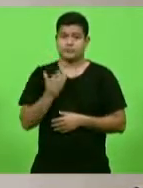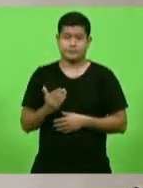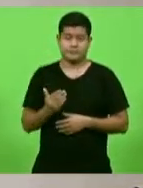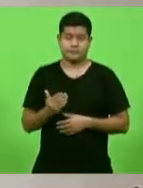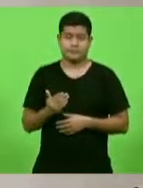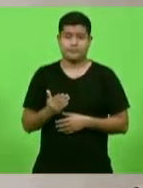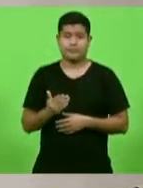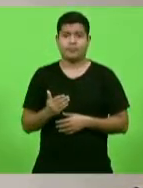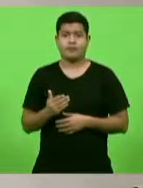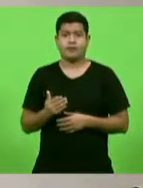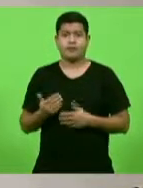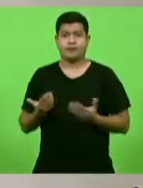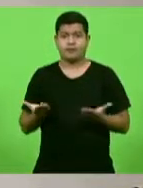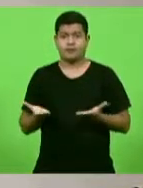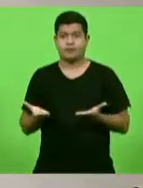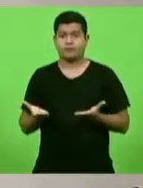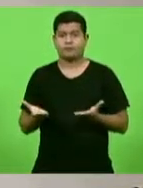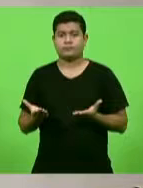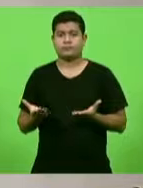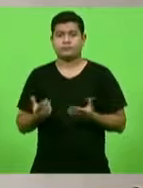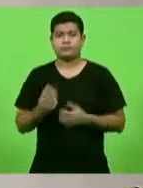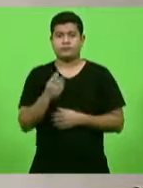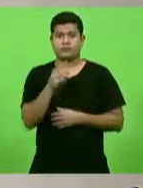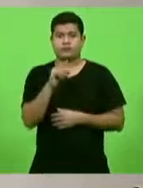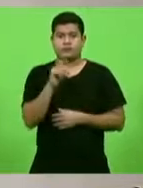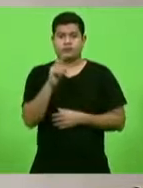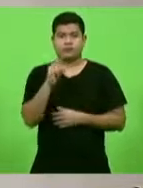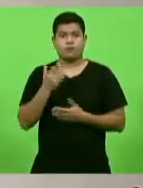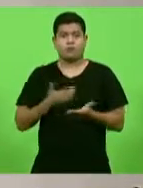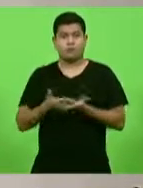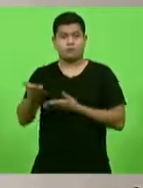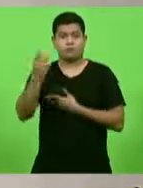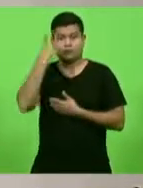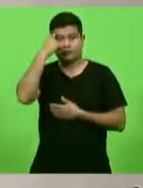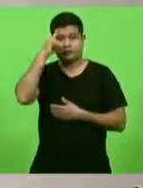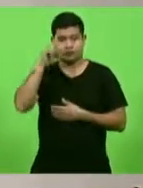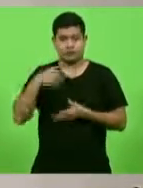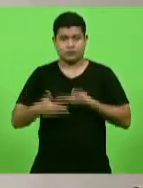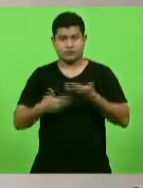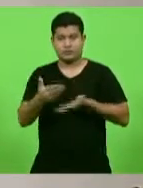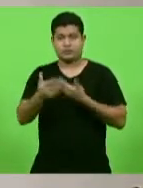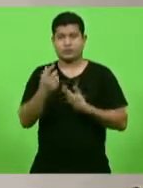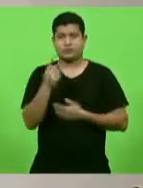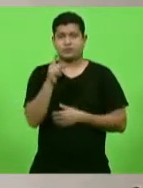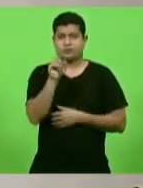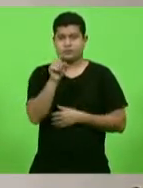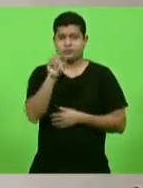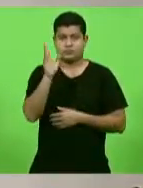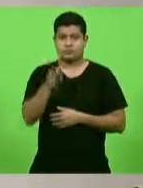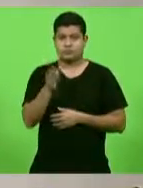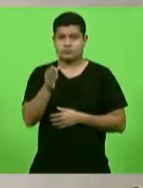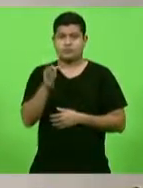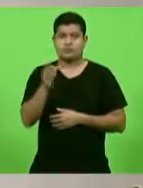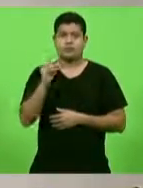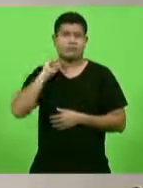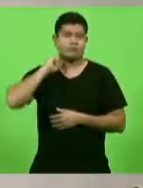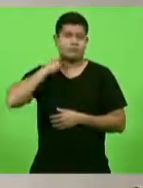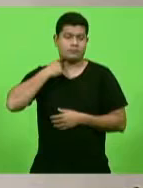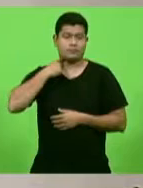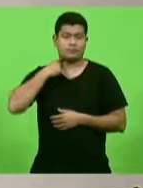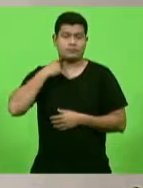prazo de apreciação, 1 de 5 de 2021. Altera a programação físico-financeira do plano